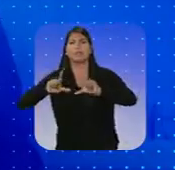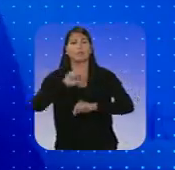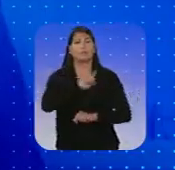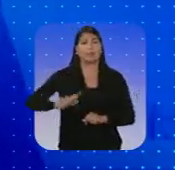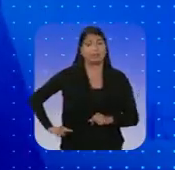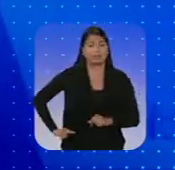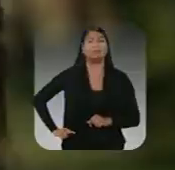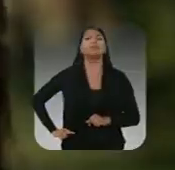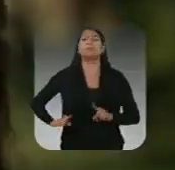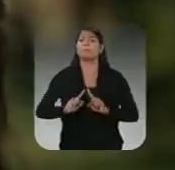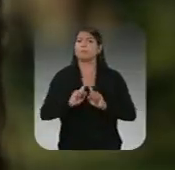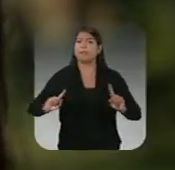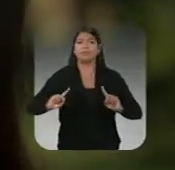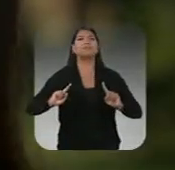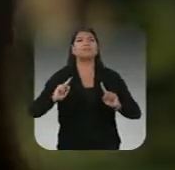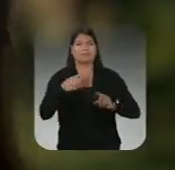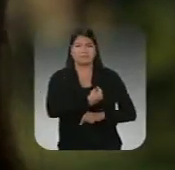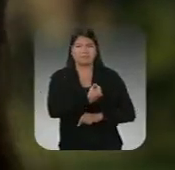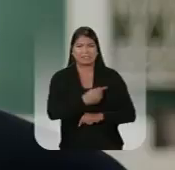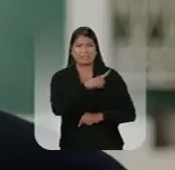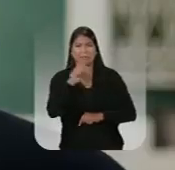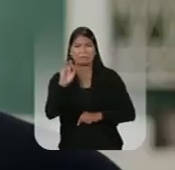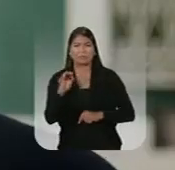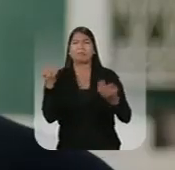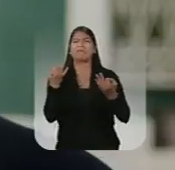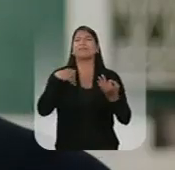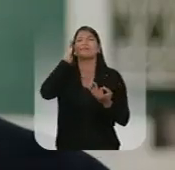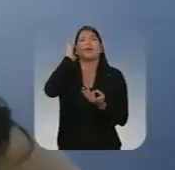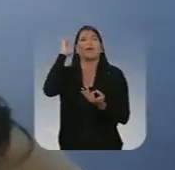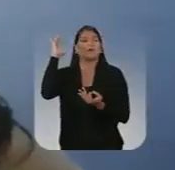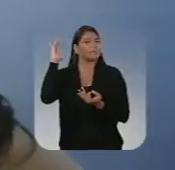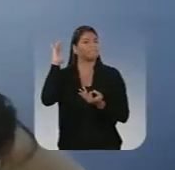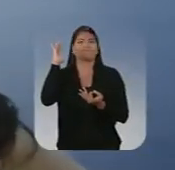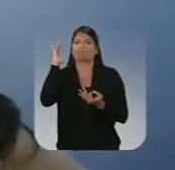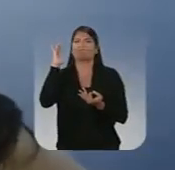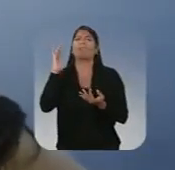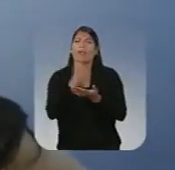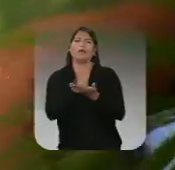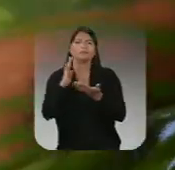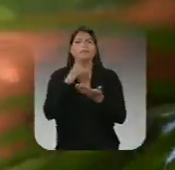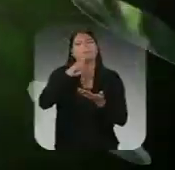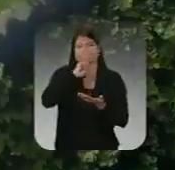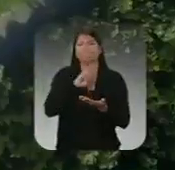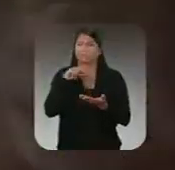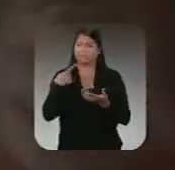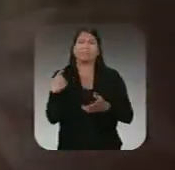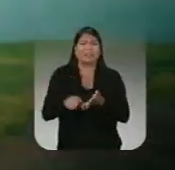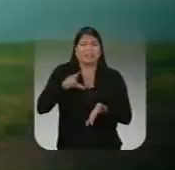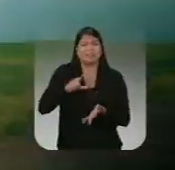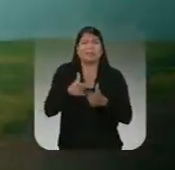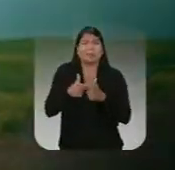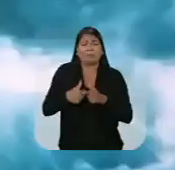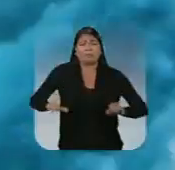governo. Mas nem tudo na vida é igual ao que planejamos. Enfrentamos a maior